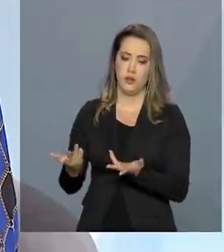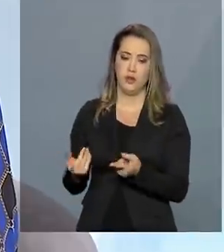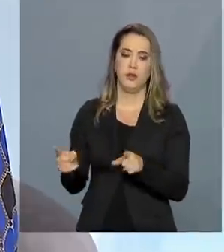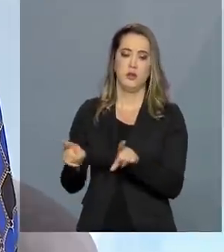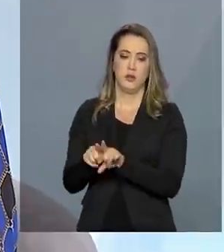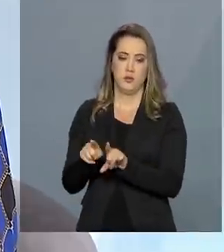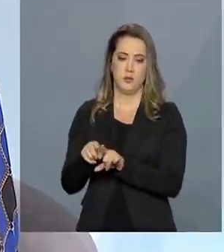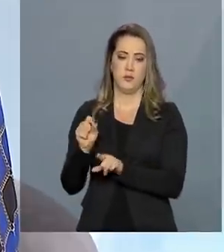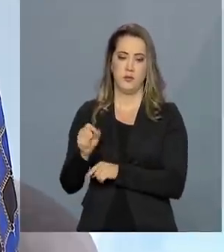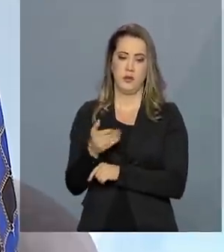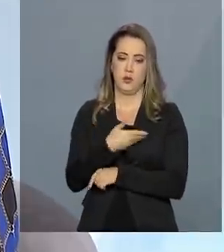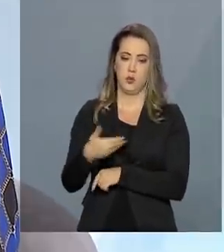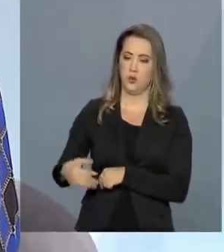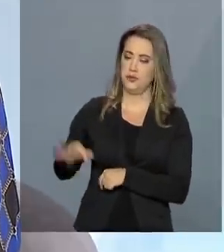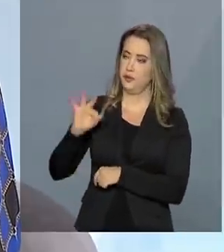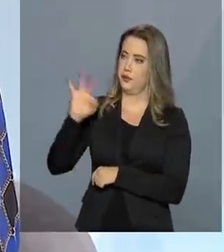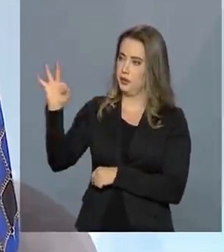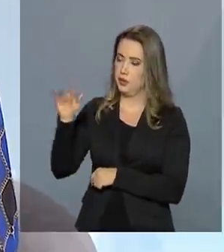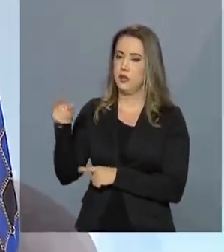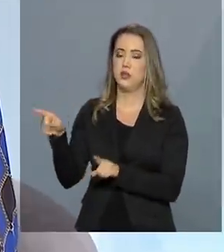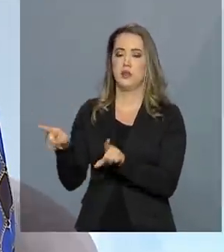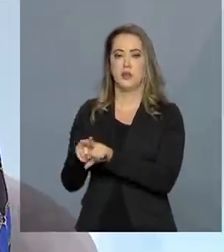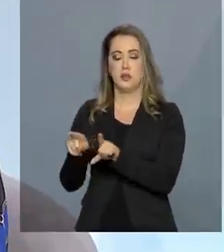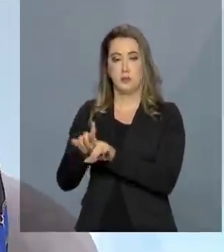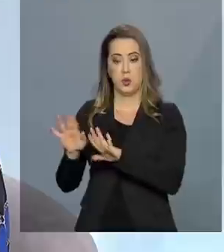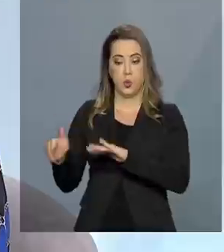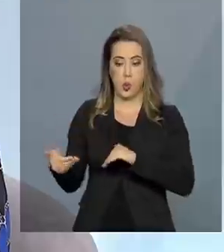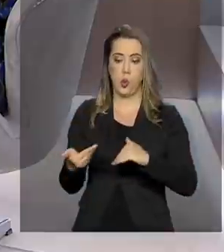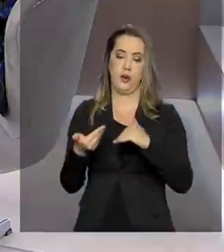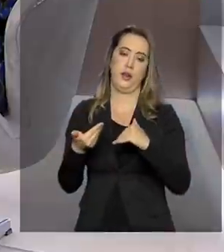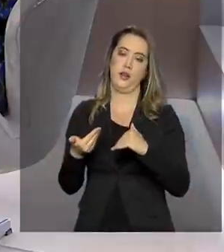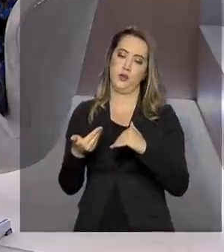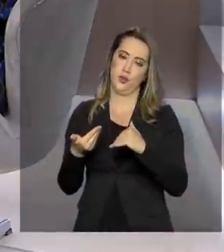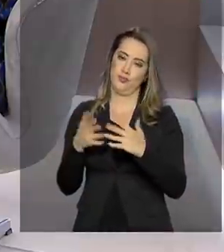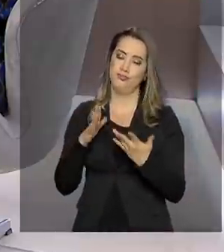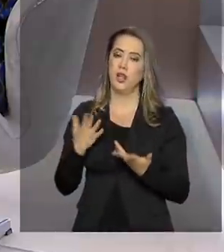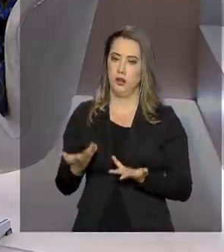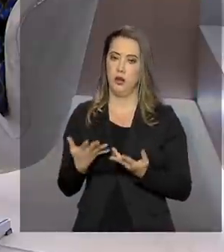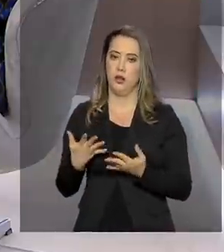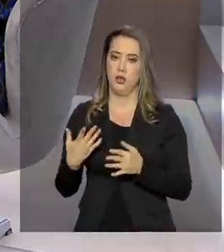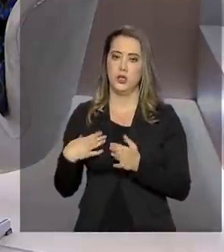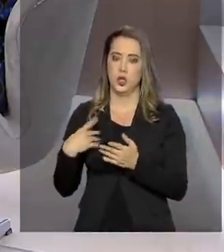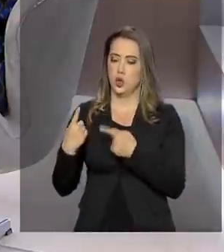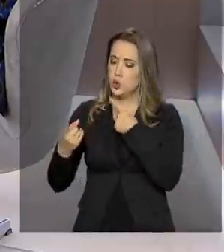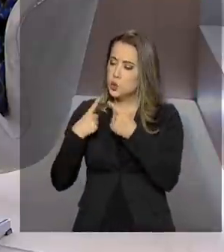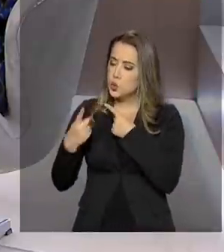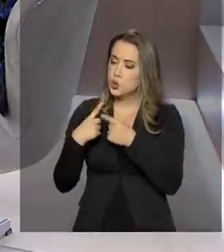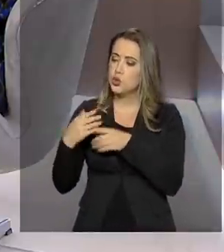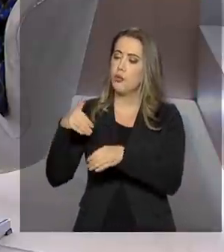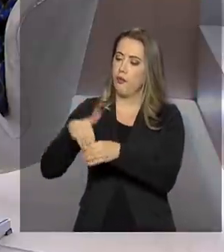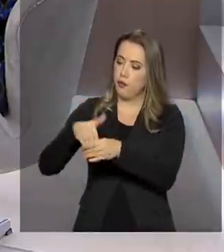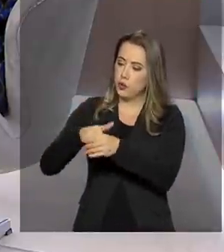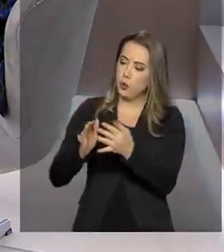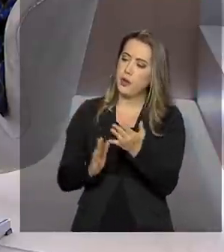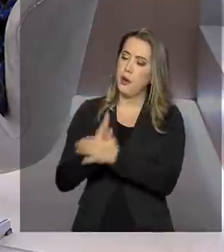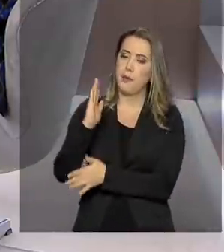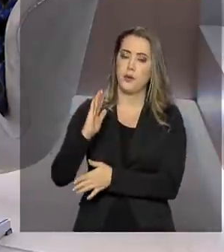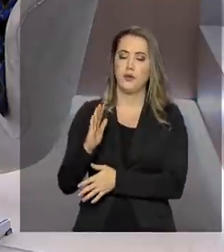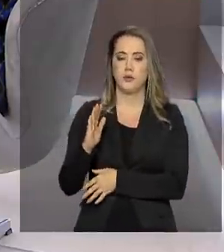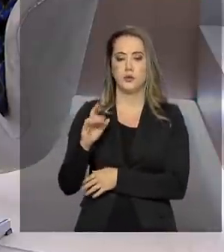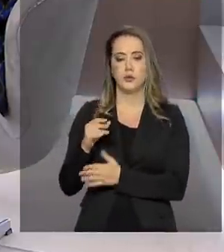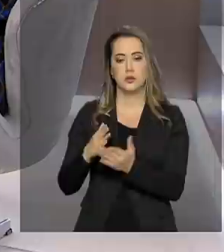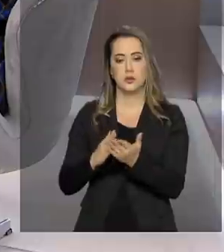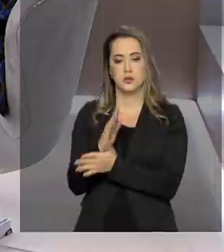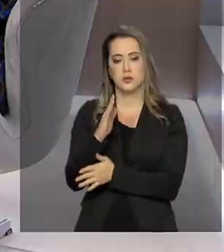do governo federal, por parte do Congresso Nacional, que colocou em pauta e votou e aprovou, com